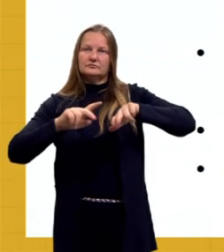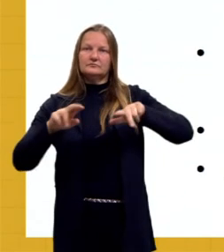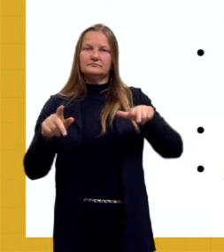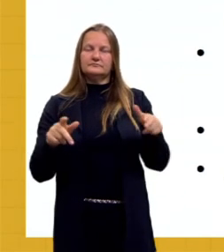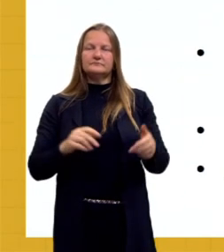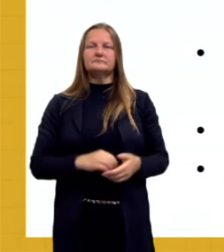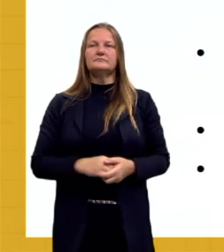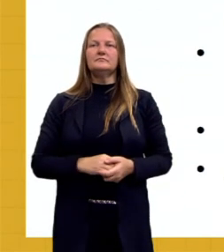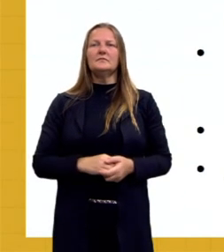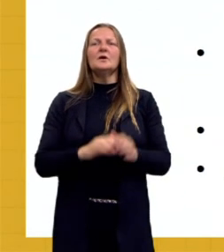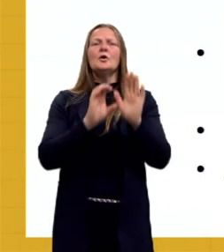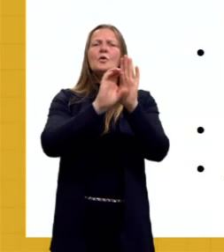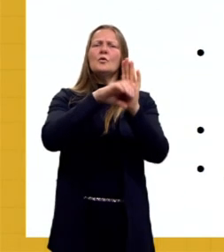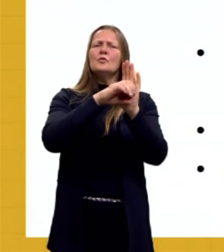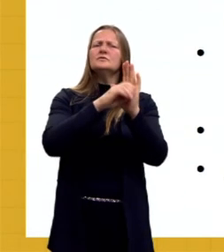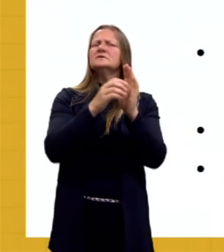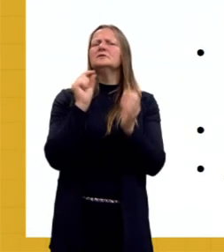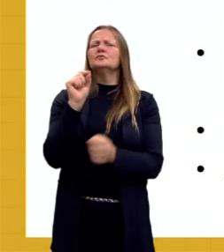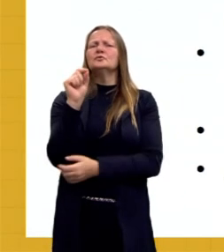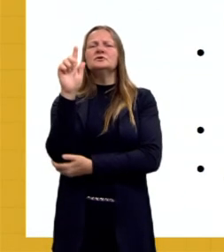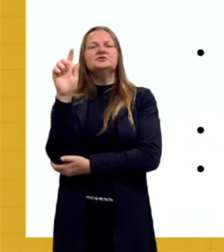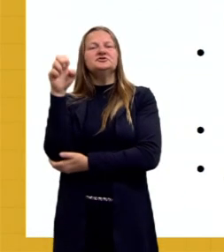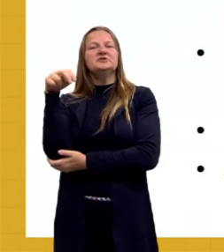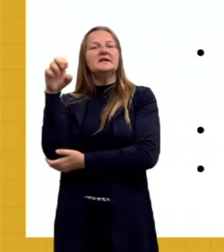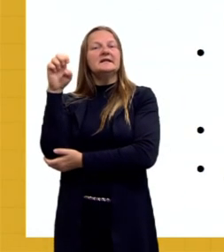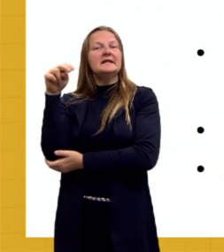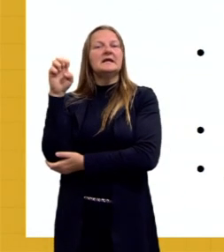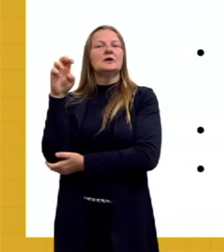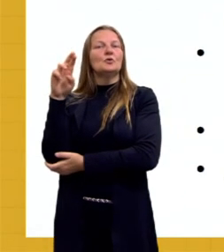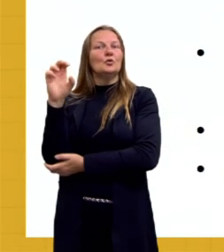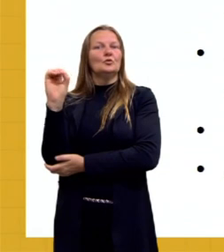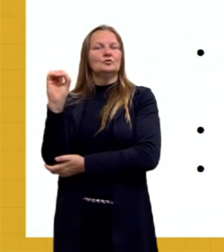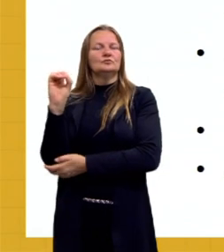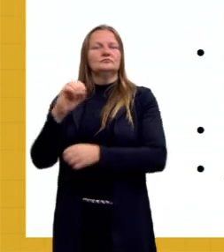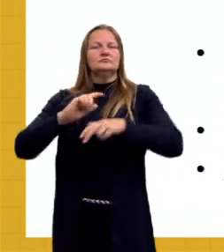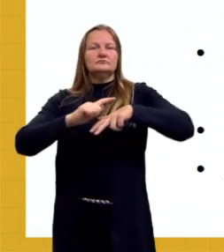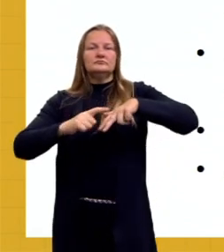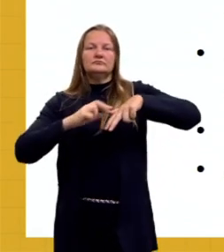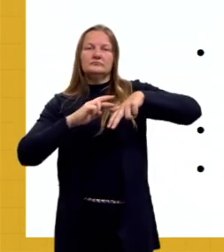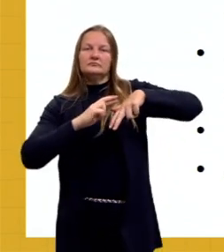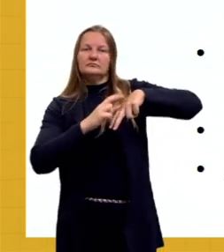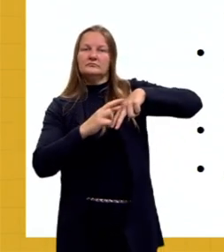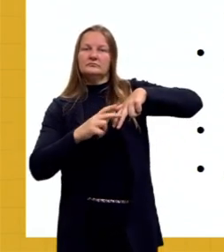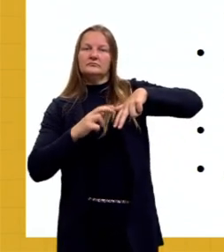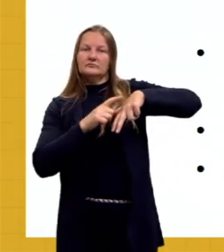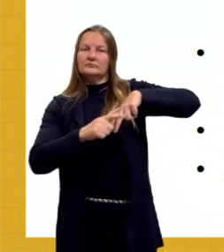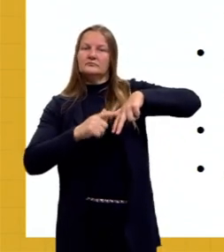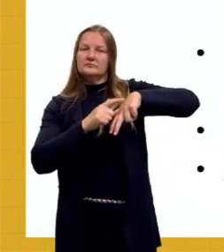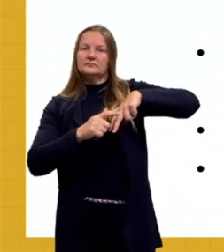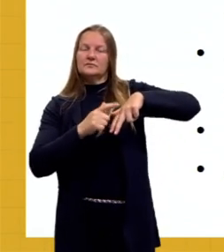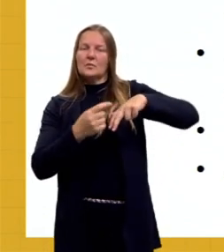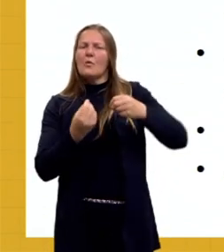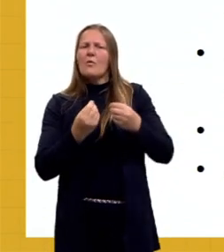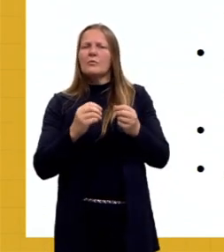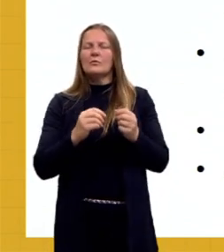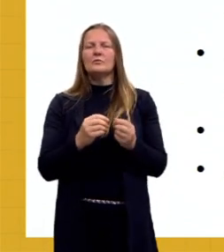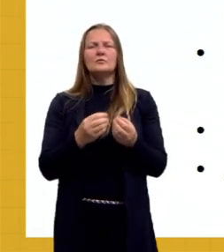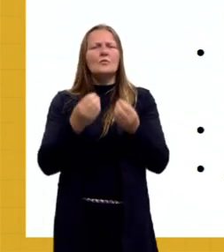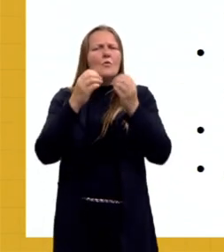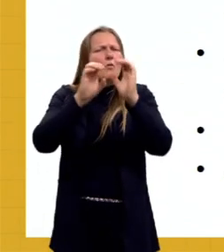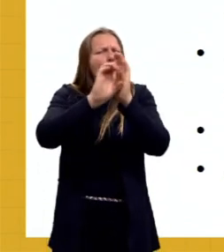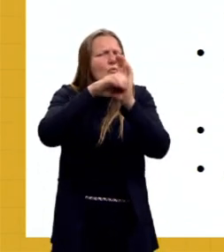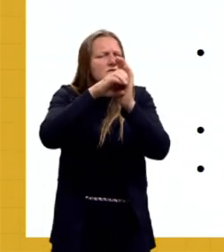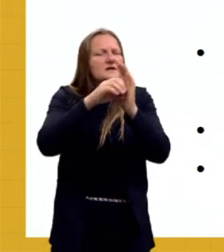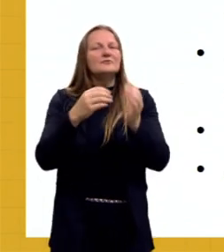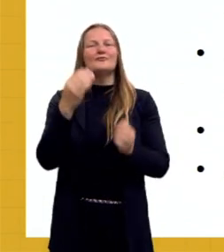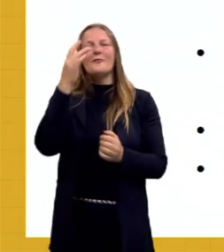E esse conceito de gênero, o que ele é? E também é um conceito que ele é, às vezes, mal compreendido. O conceito